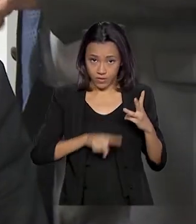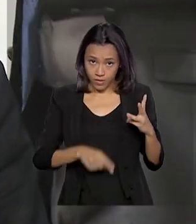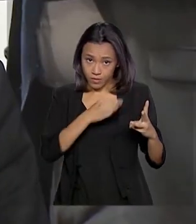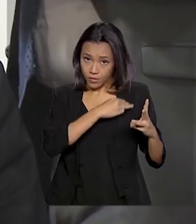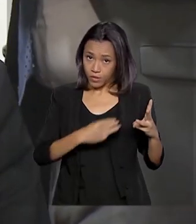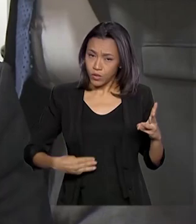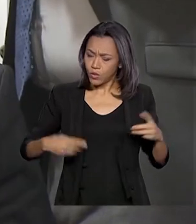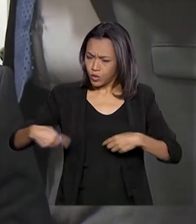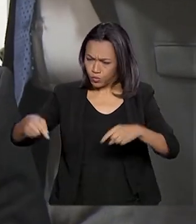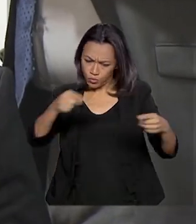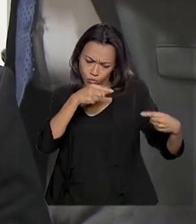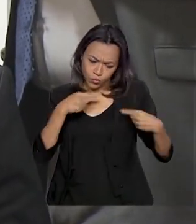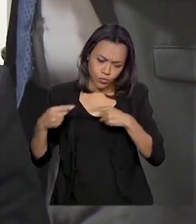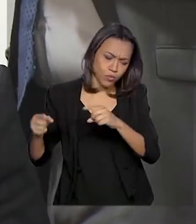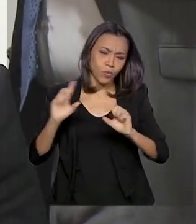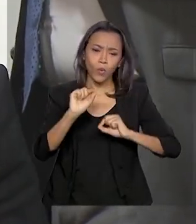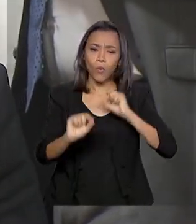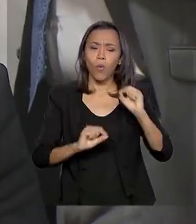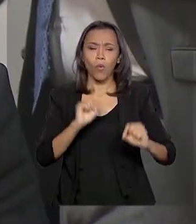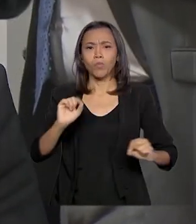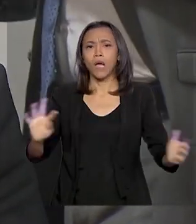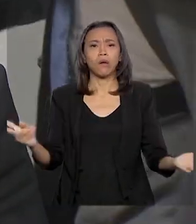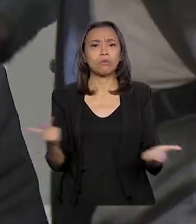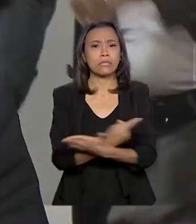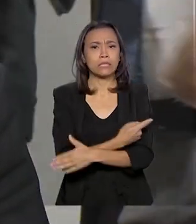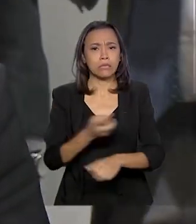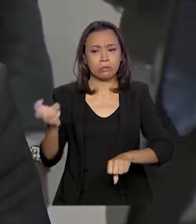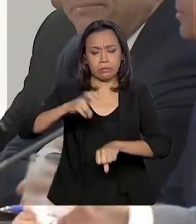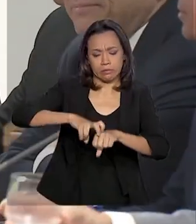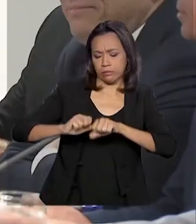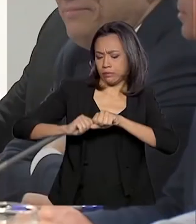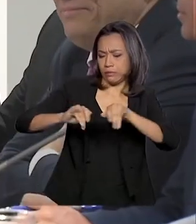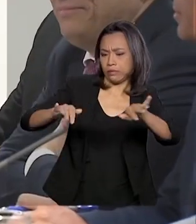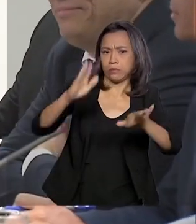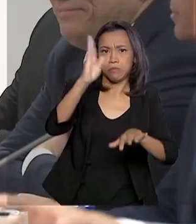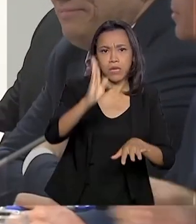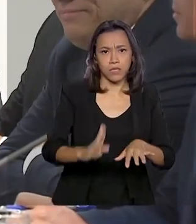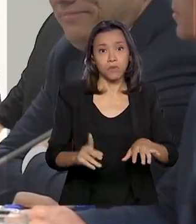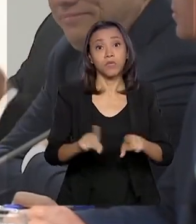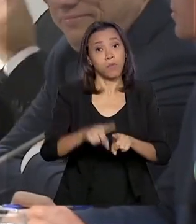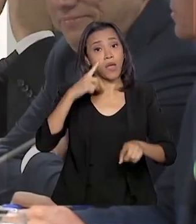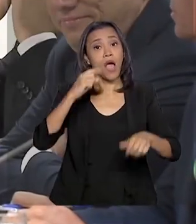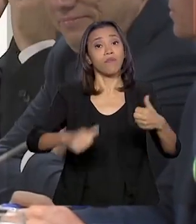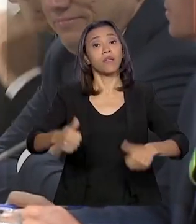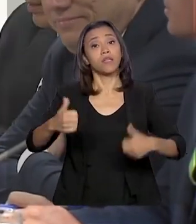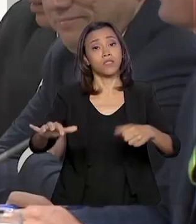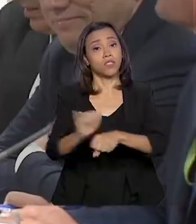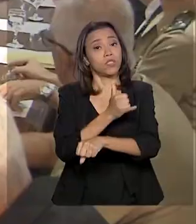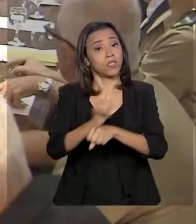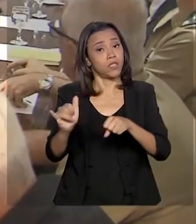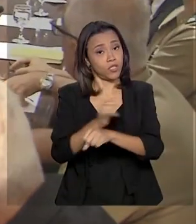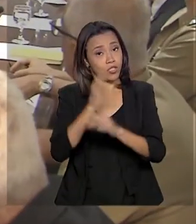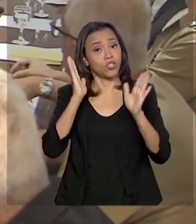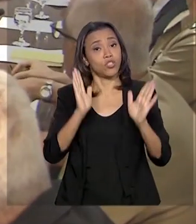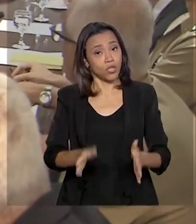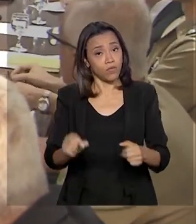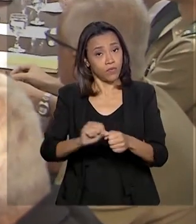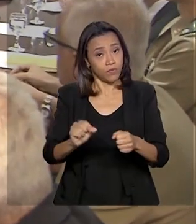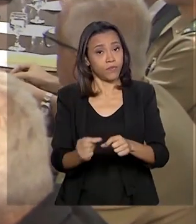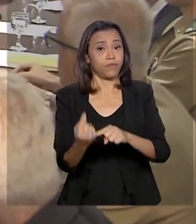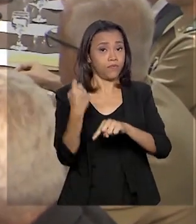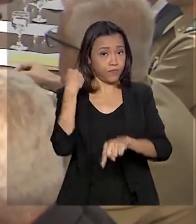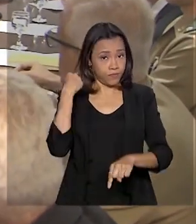Eles estão discutindo os desdobramentos do coronavírus no Brasil, avaliando as medidas que já foram tomadas e podem, inclusive, tomar novas medidas.